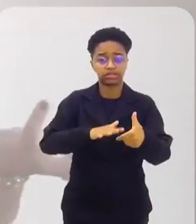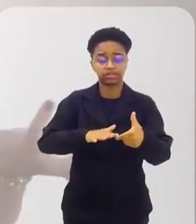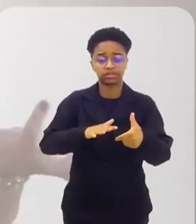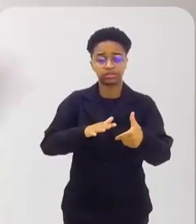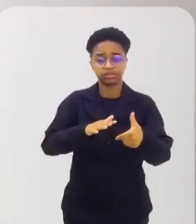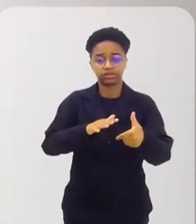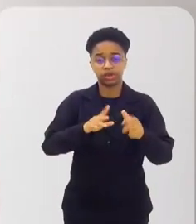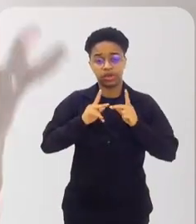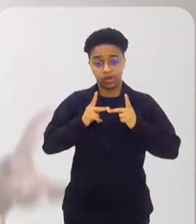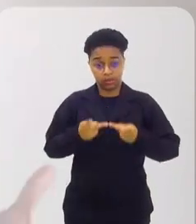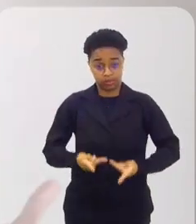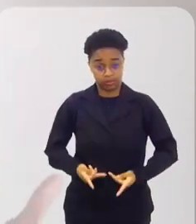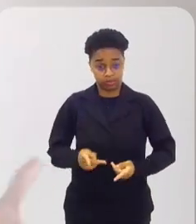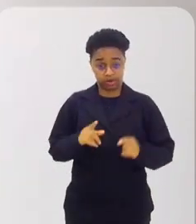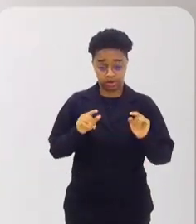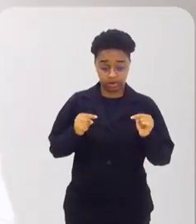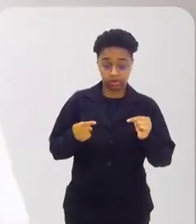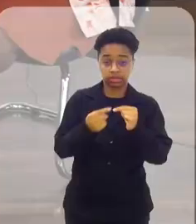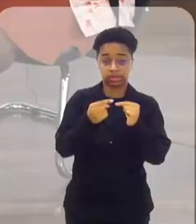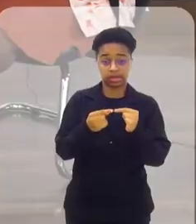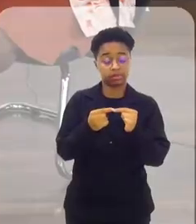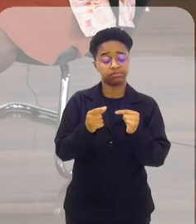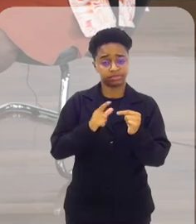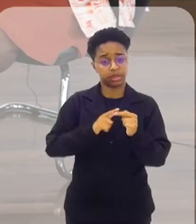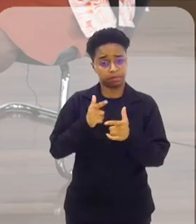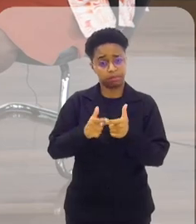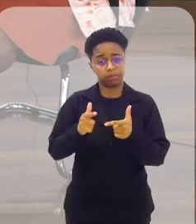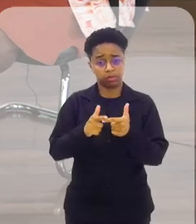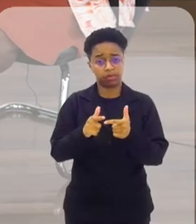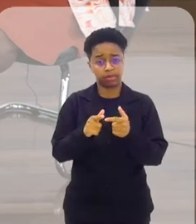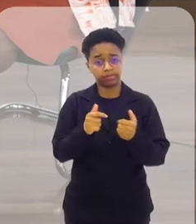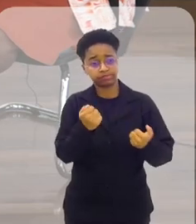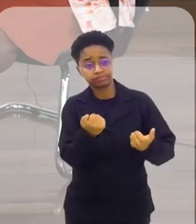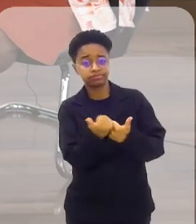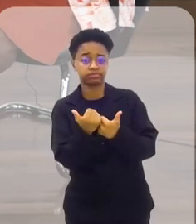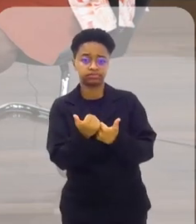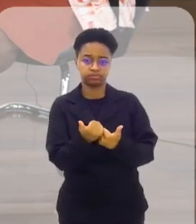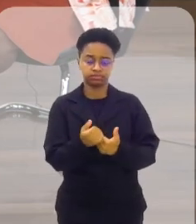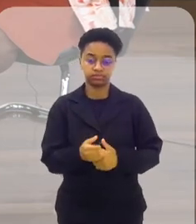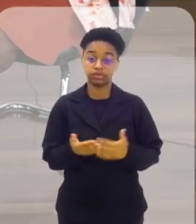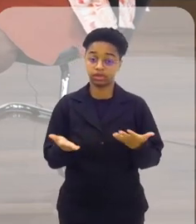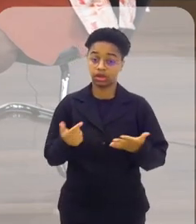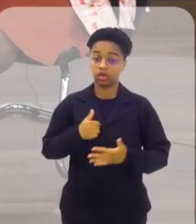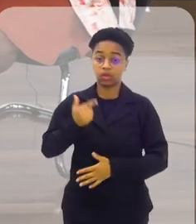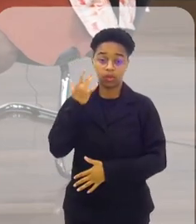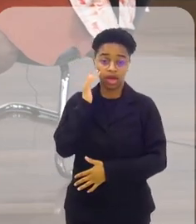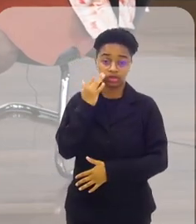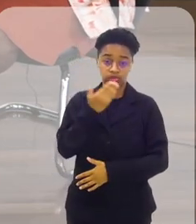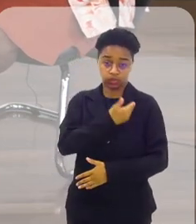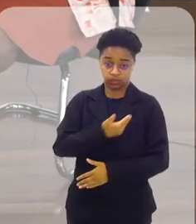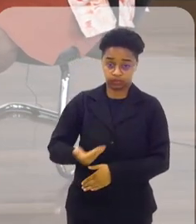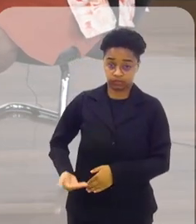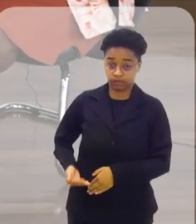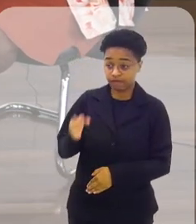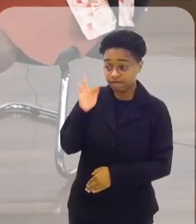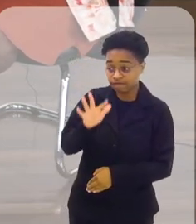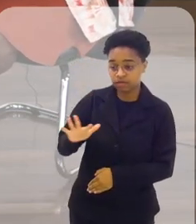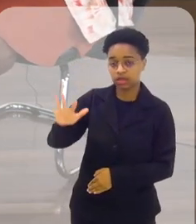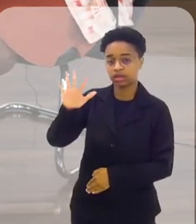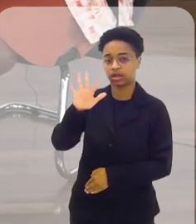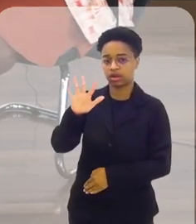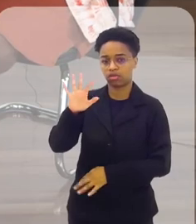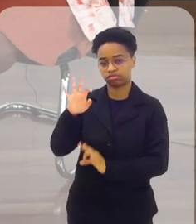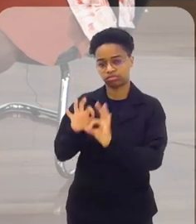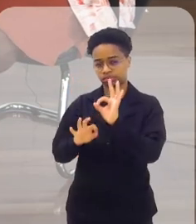grande escala, se a gente for pensar assim. Então, acho que o governo federal, ele